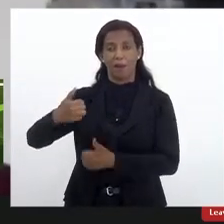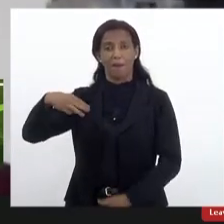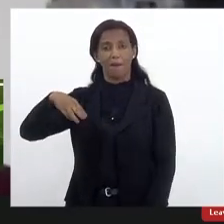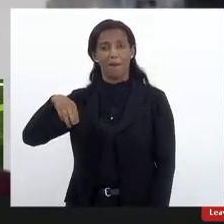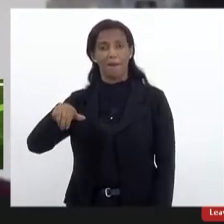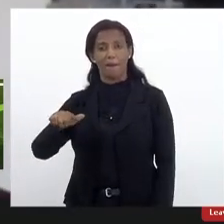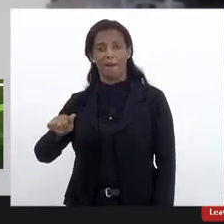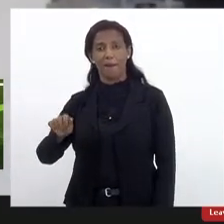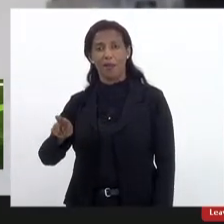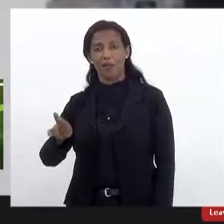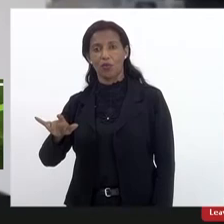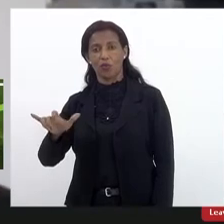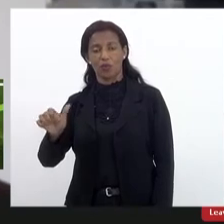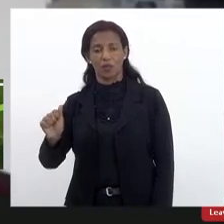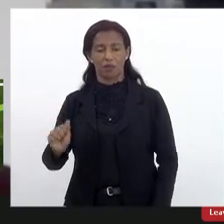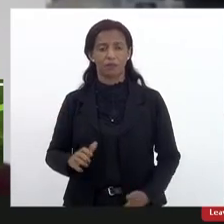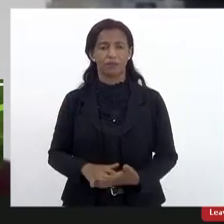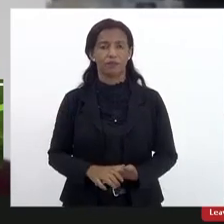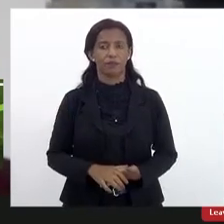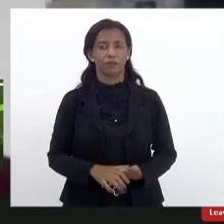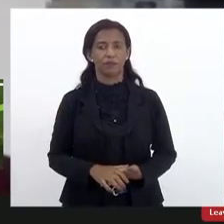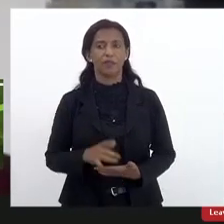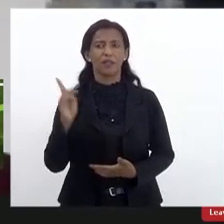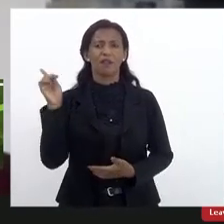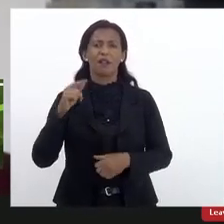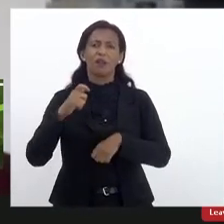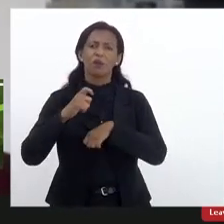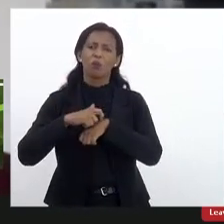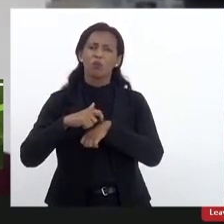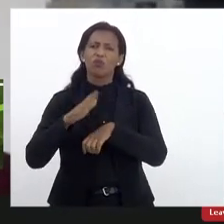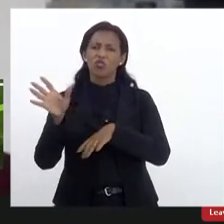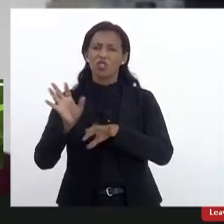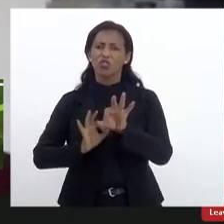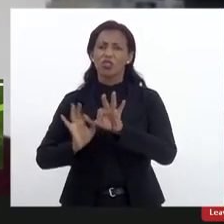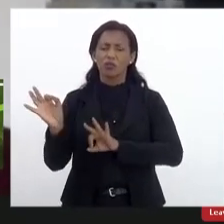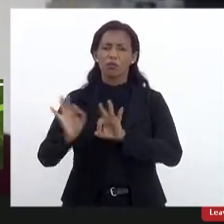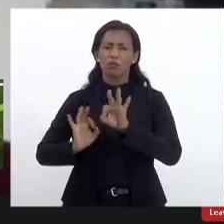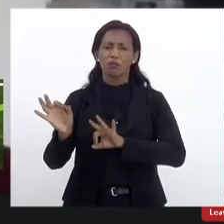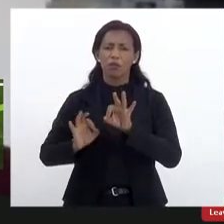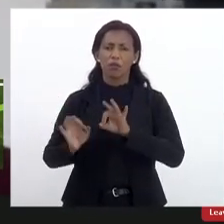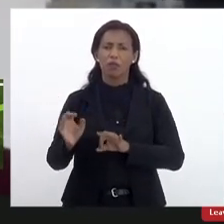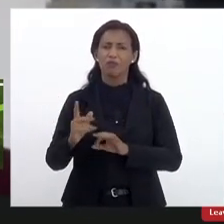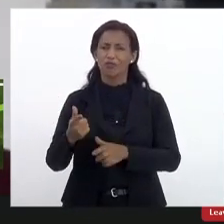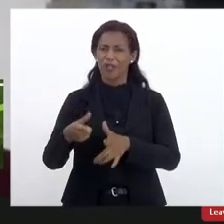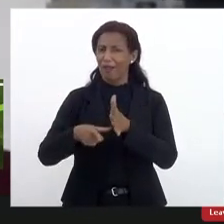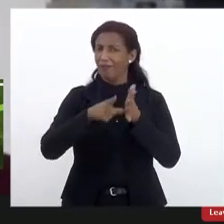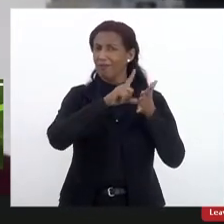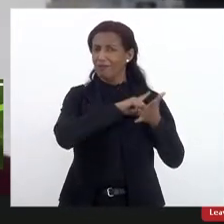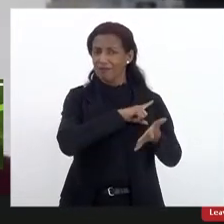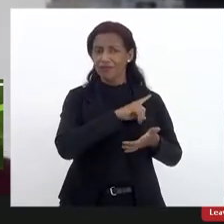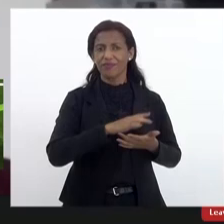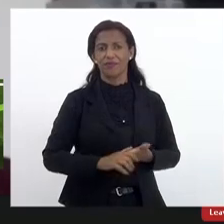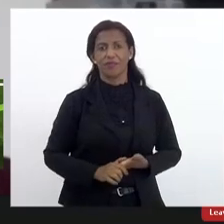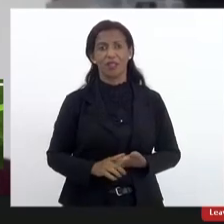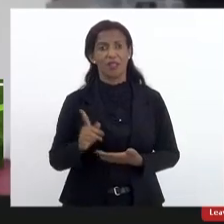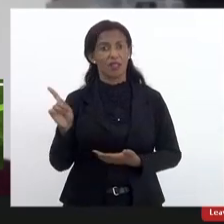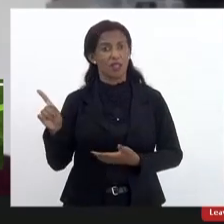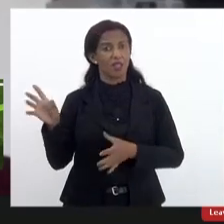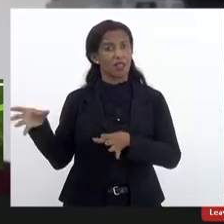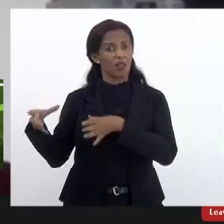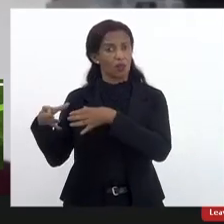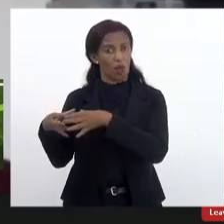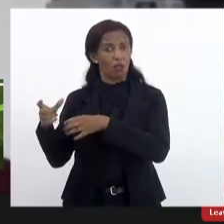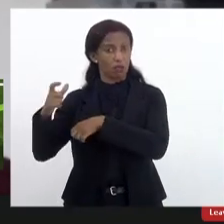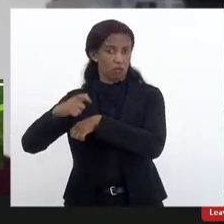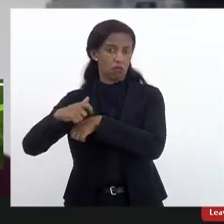representante e a gente naquele momento já tinha um plano estadual muito atrasado ele ainda estava dentro do seu